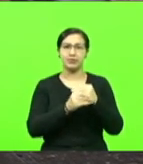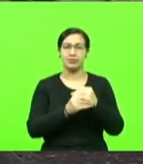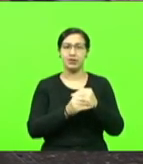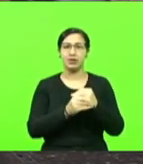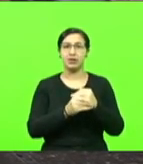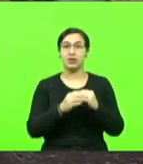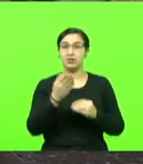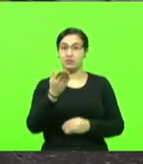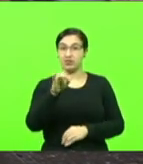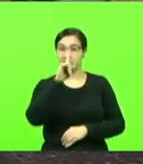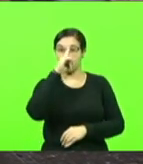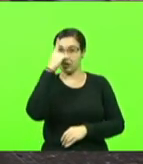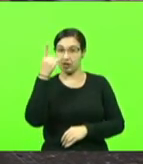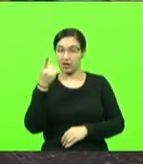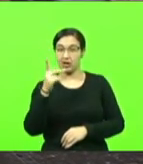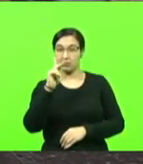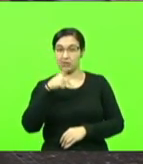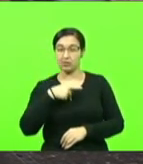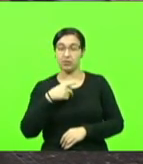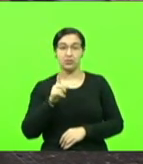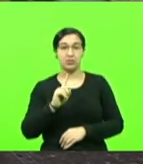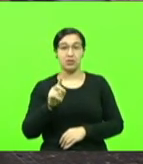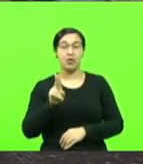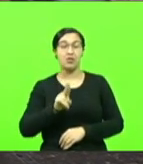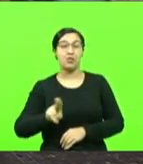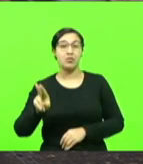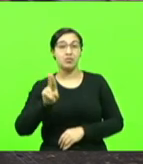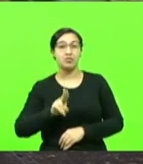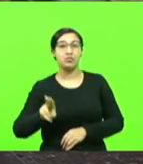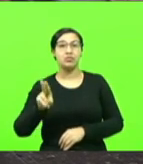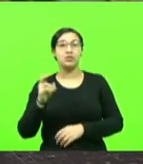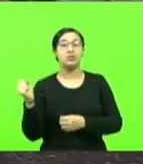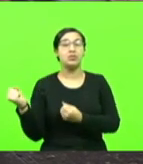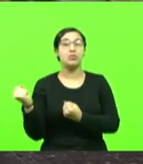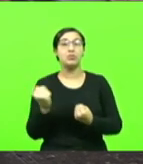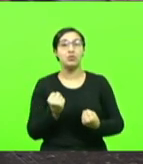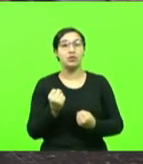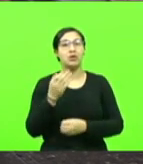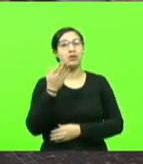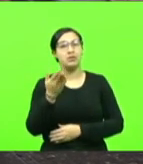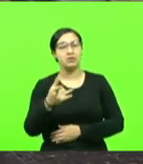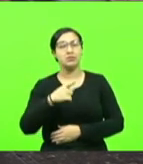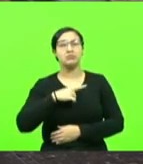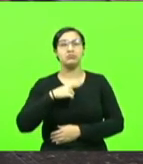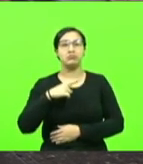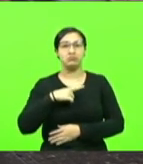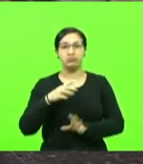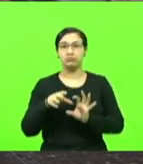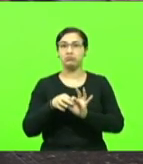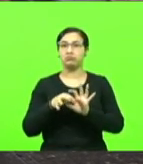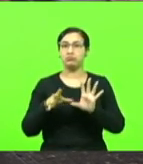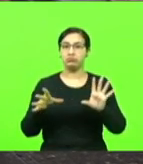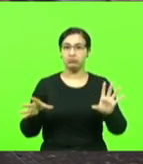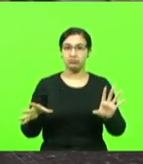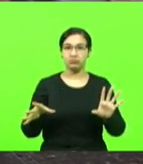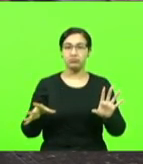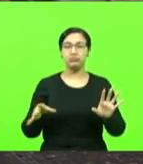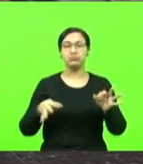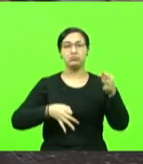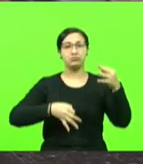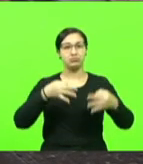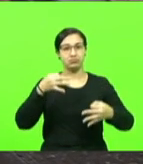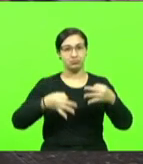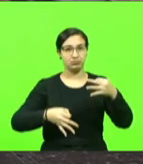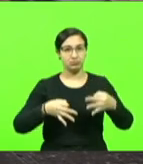vossa excelência. O senhor está apenas usando um poder que lhe é atribuído. Já existe vasta jurisprudência do